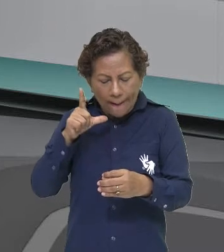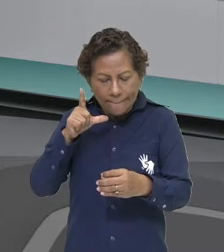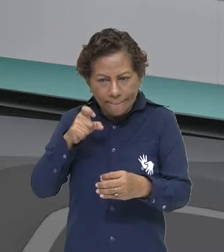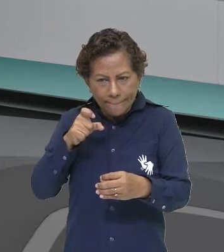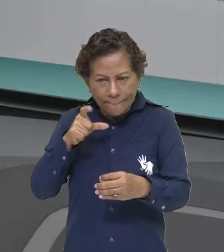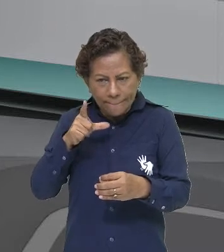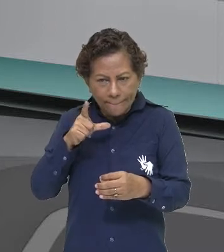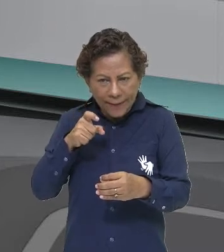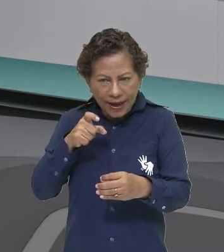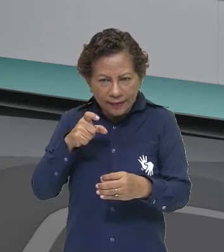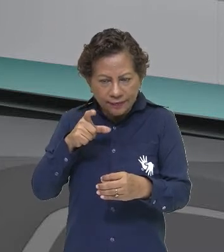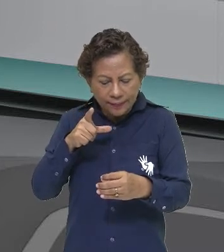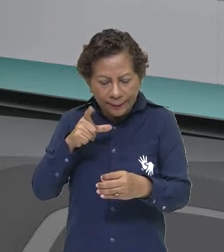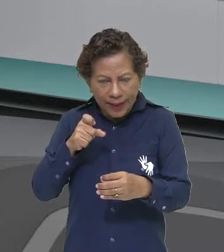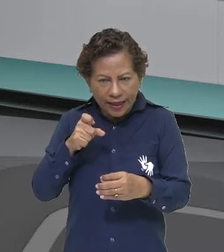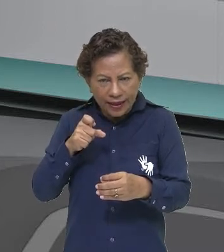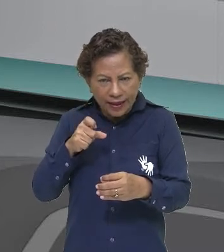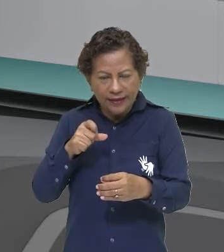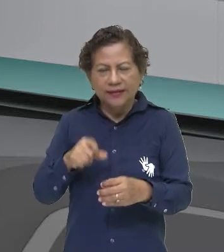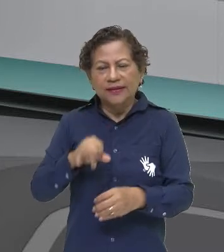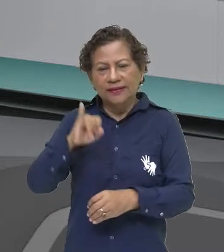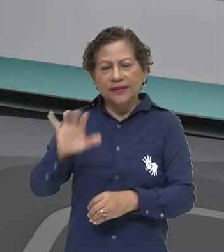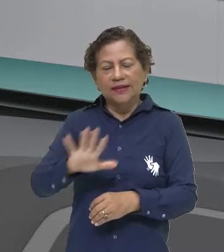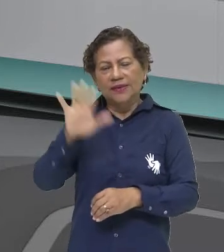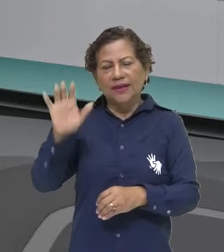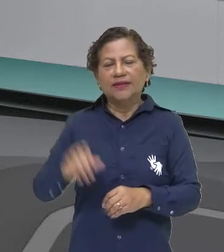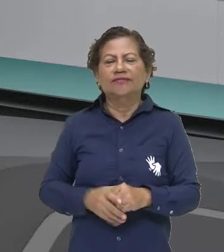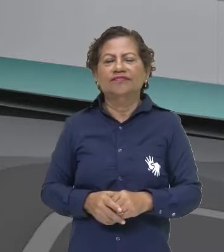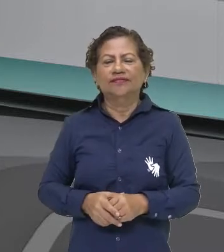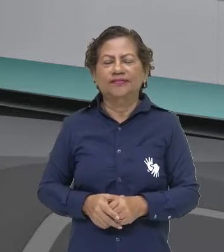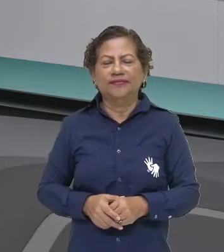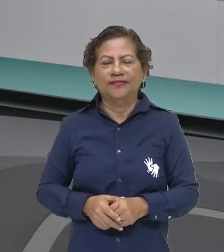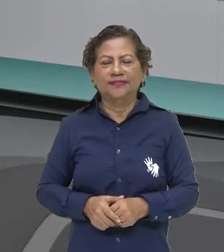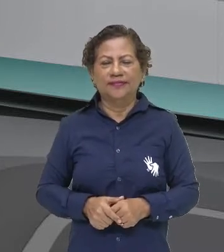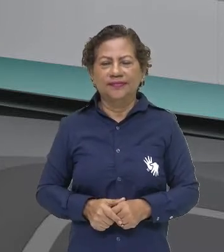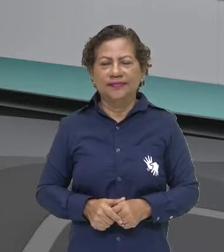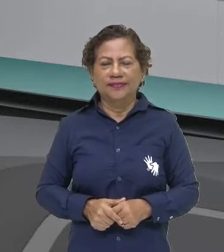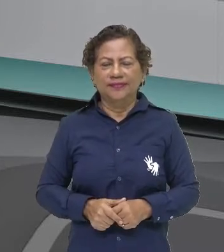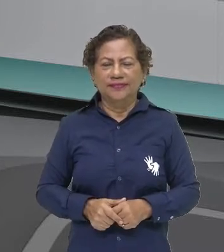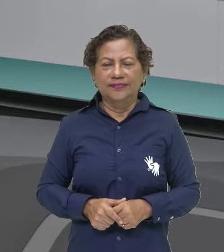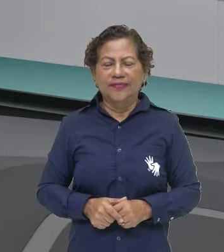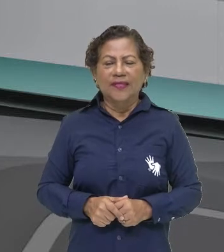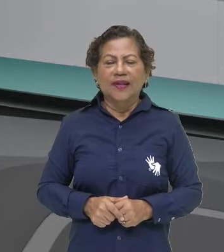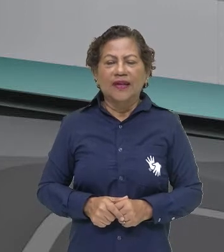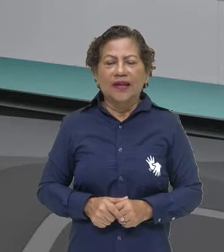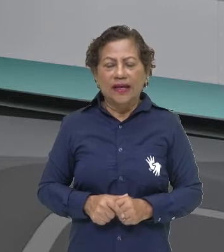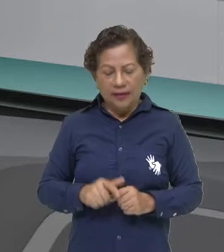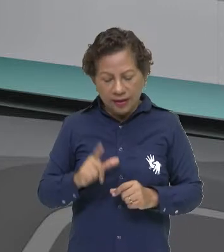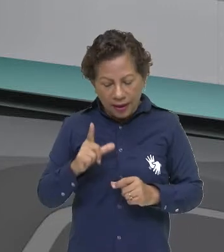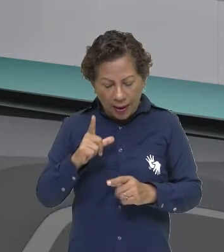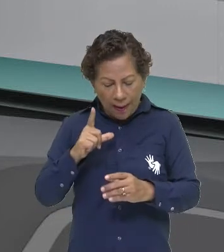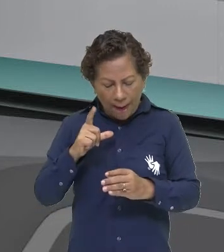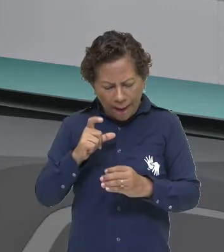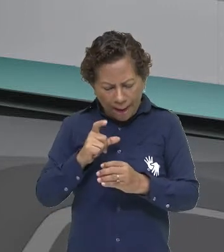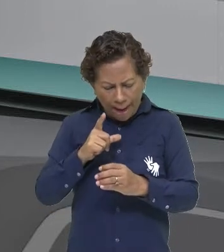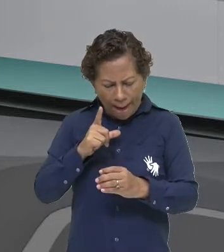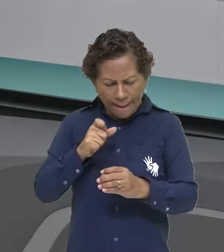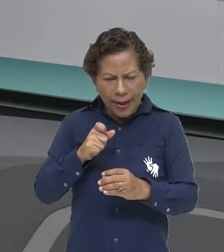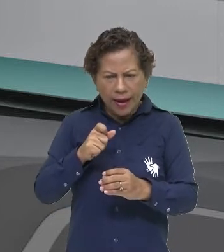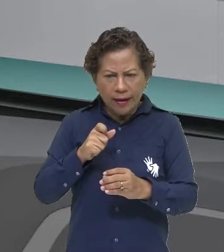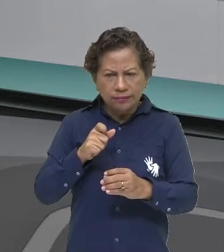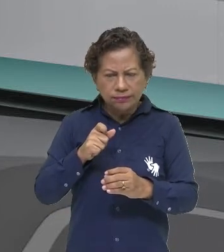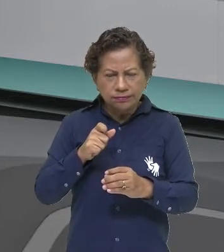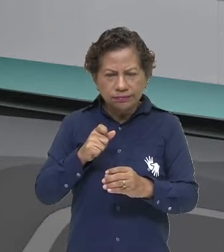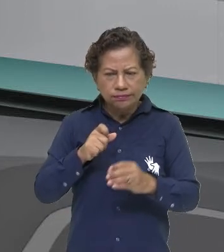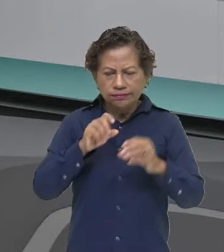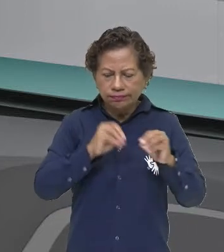uso mais um recurso da arte que é a fotografia, esse é transferido para um computador, aonde há